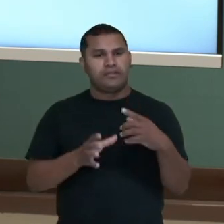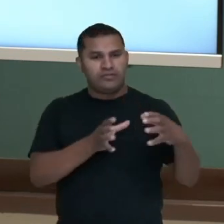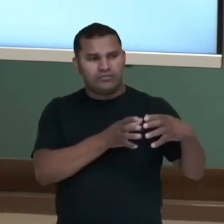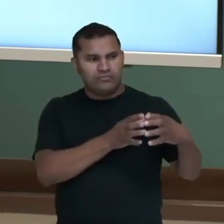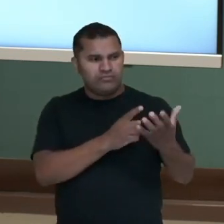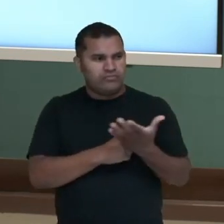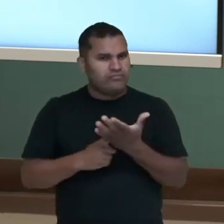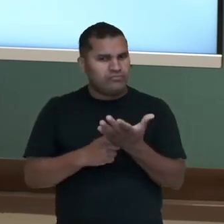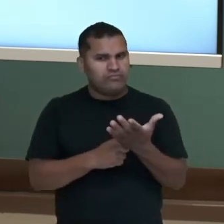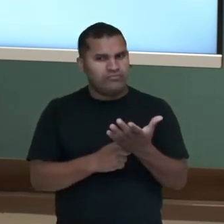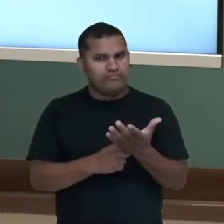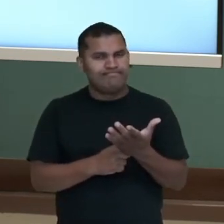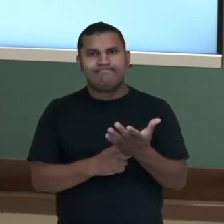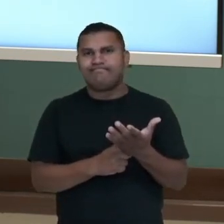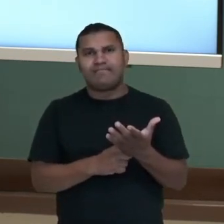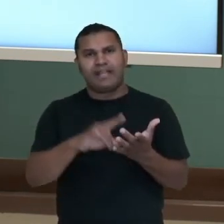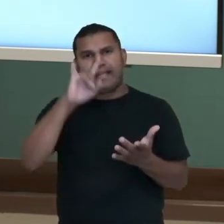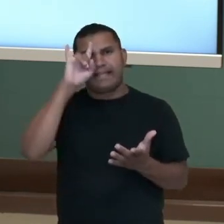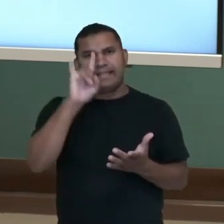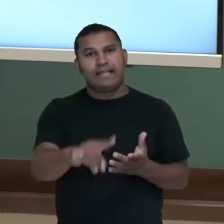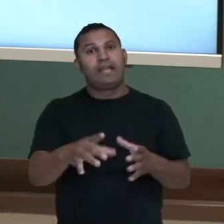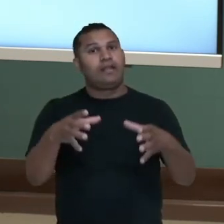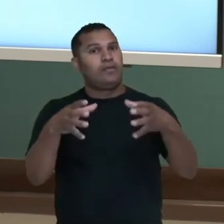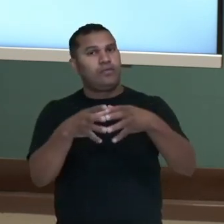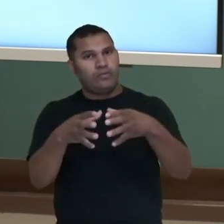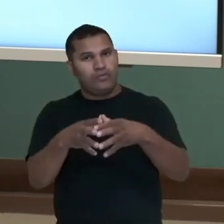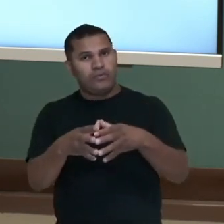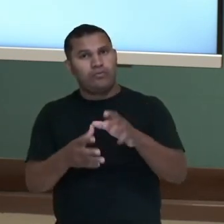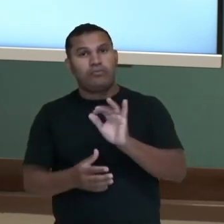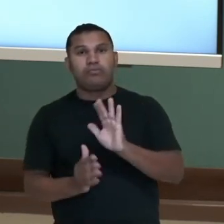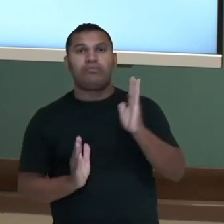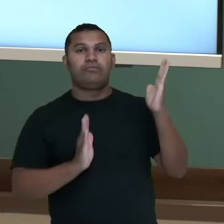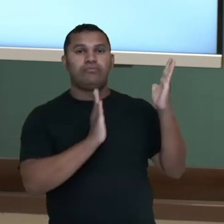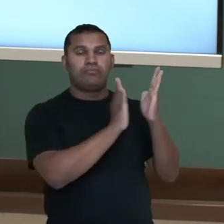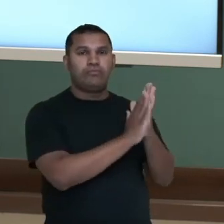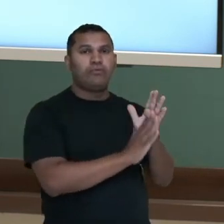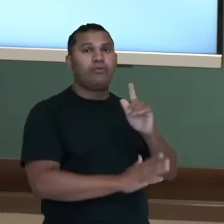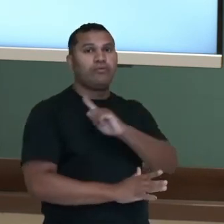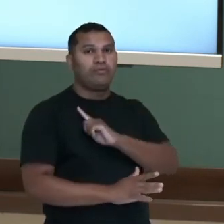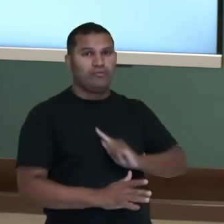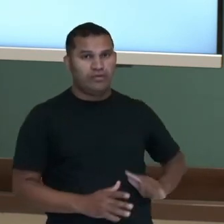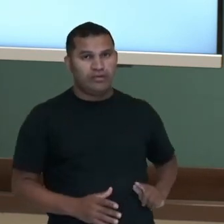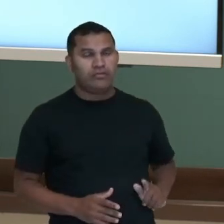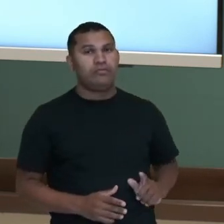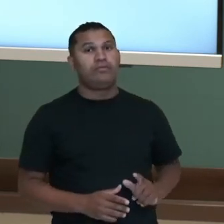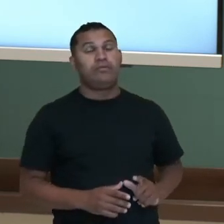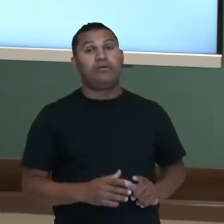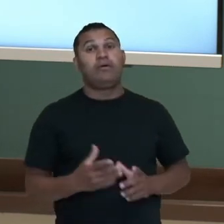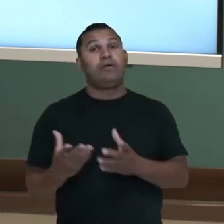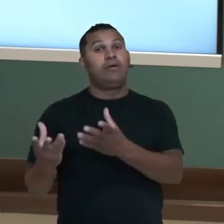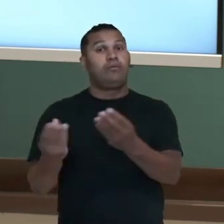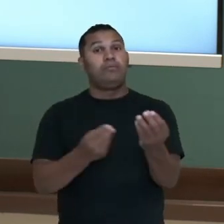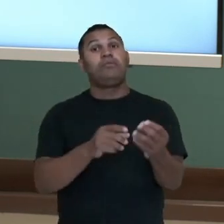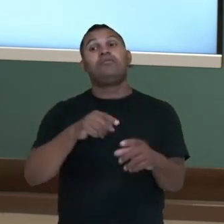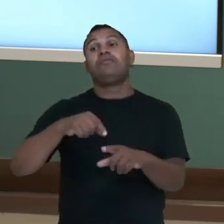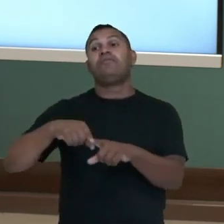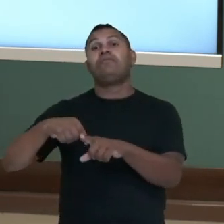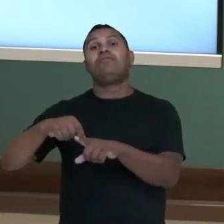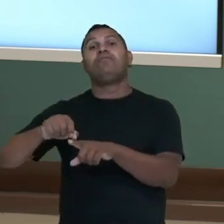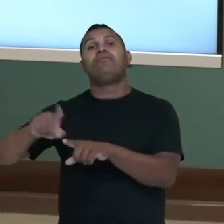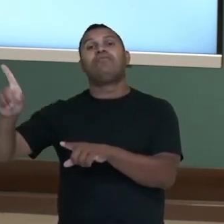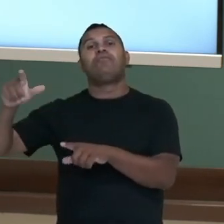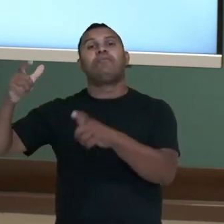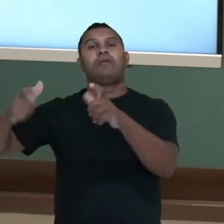denunciar o movimento mesmo que antes aconteça, sofrem penas, né? Como exílio na África, confisco de bens, mas somente